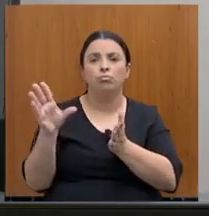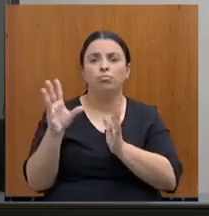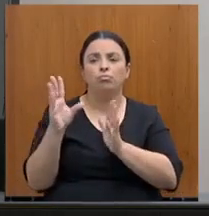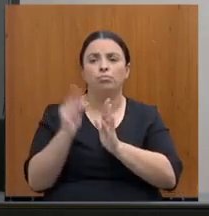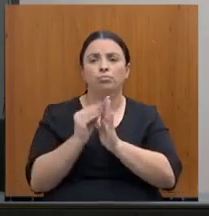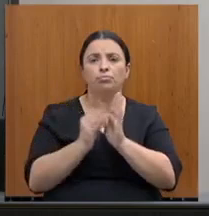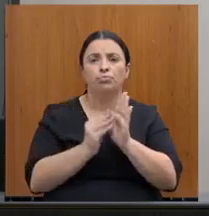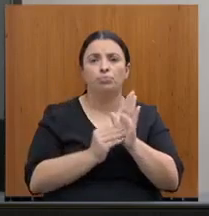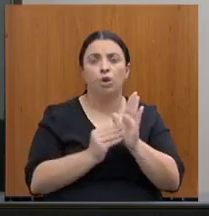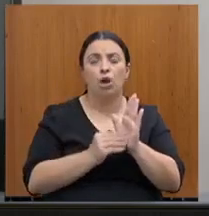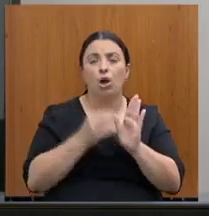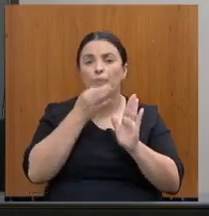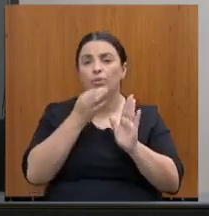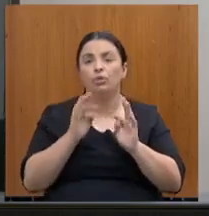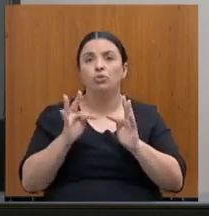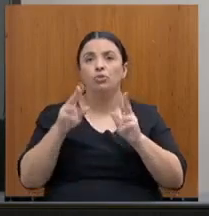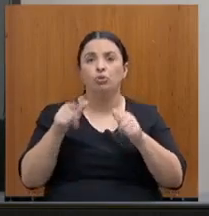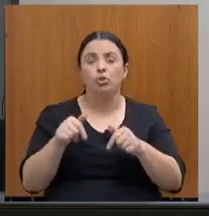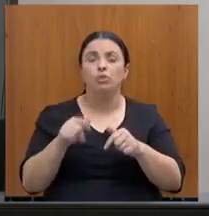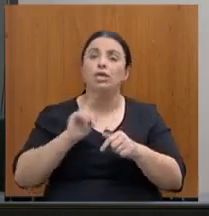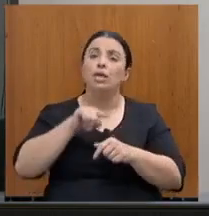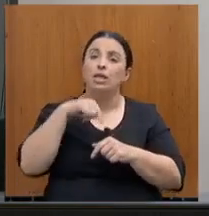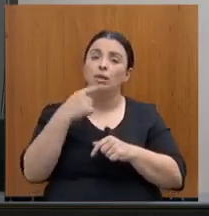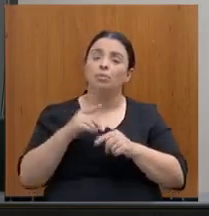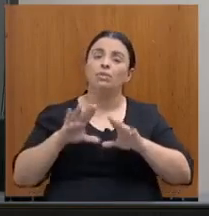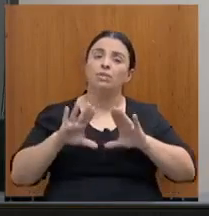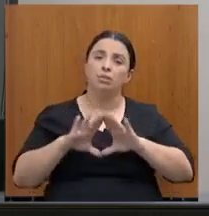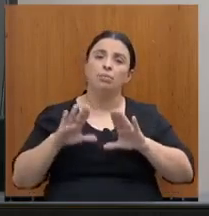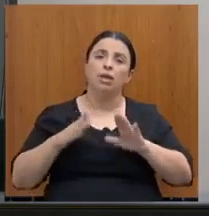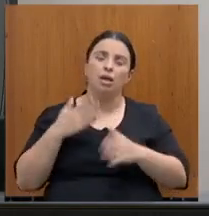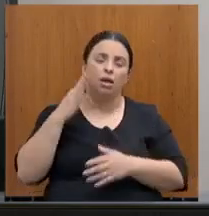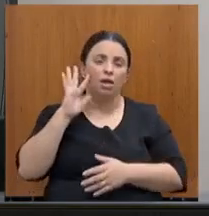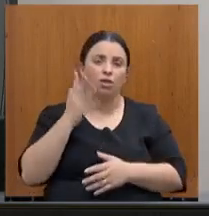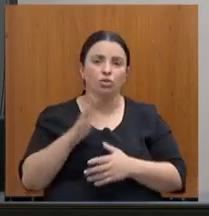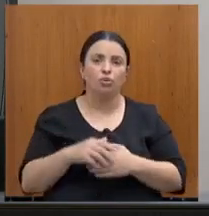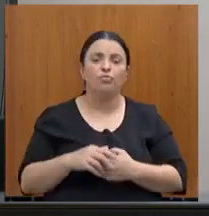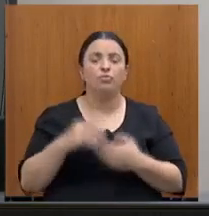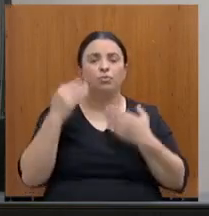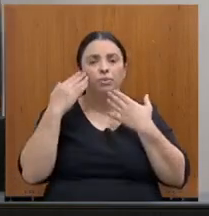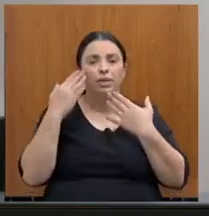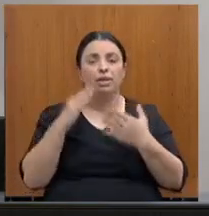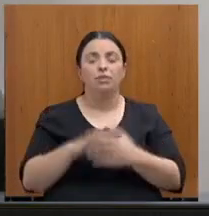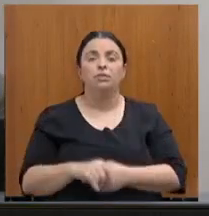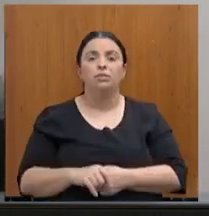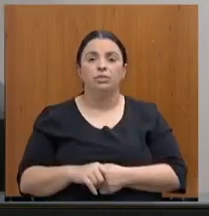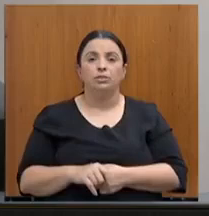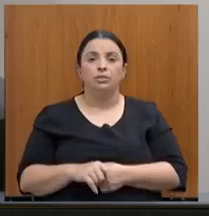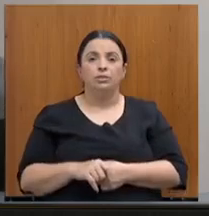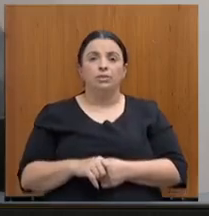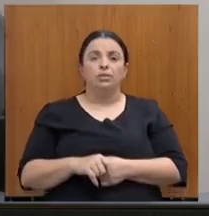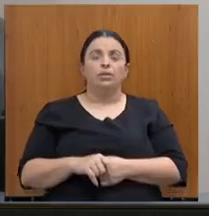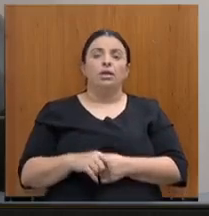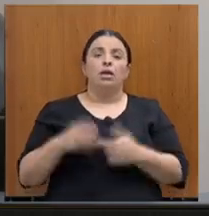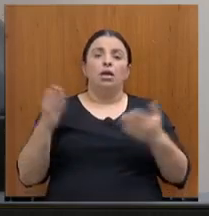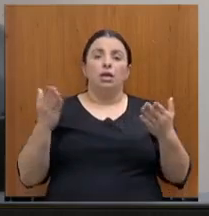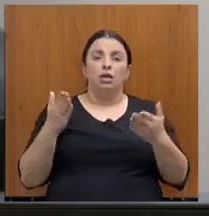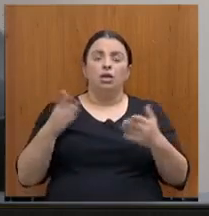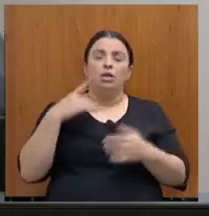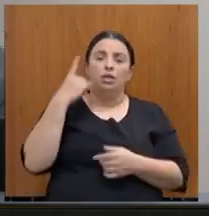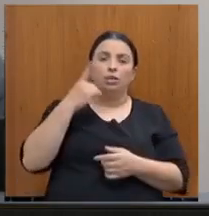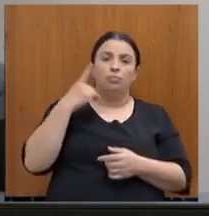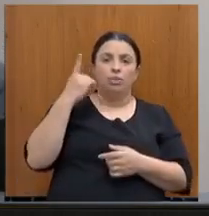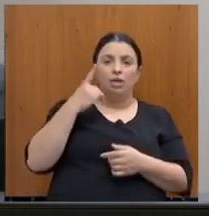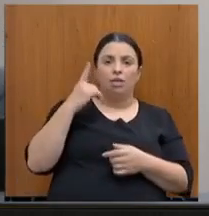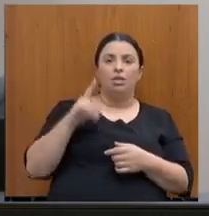depois, sim, a Assembleia decide. Bom, muito obrigado. Nós vamos chamar agora a deputada